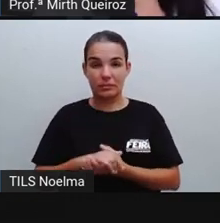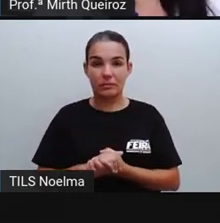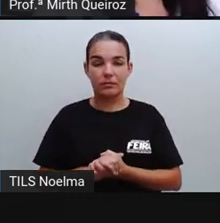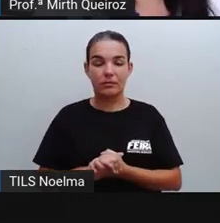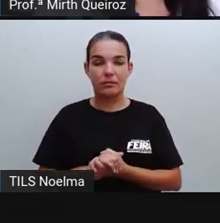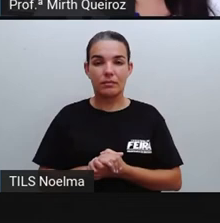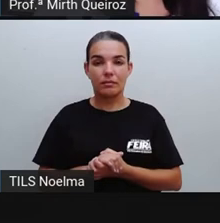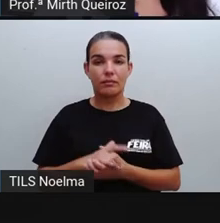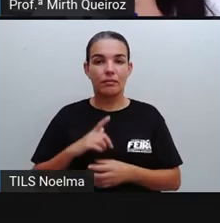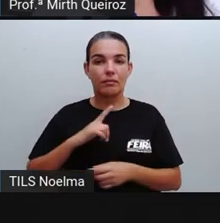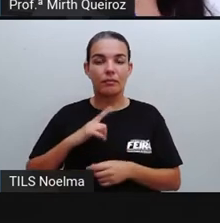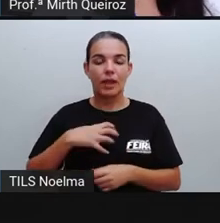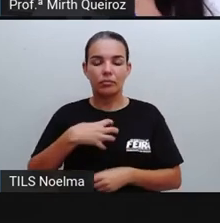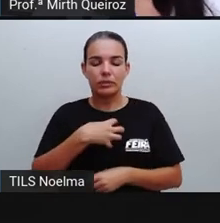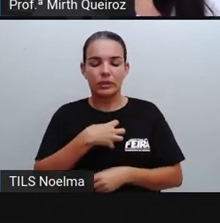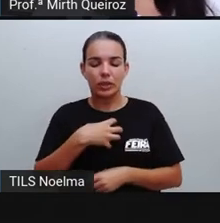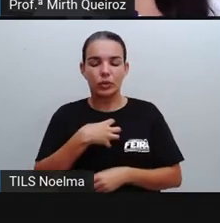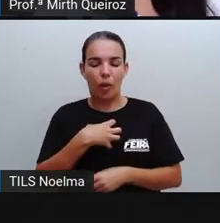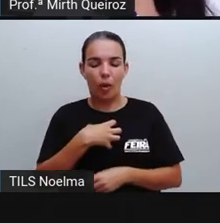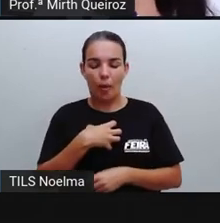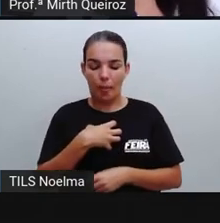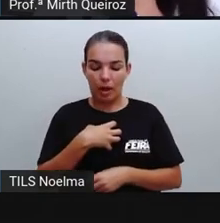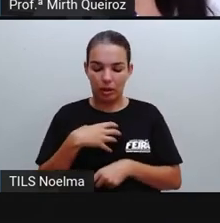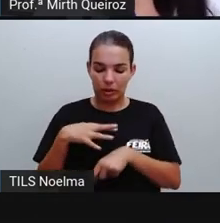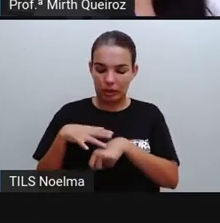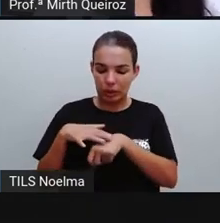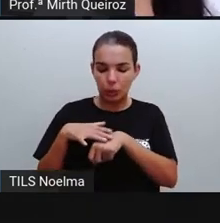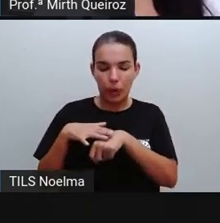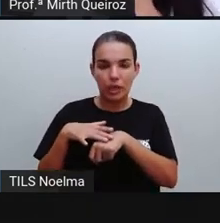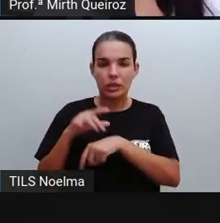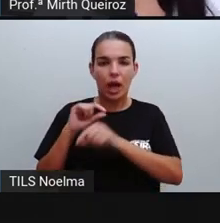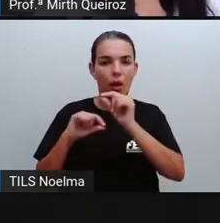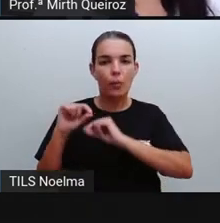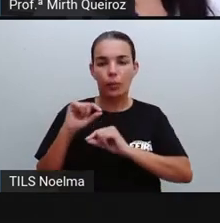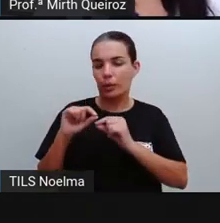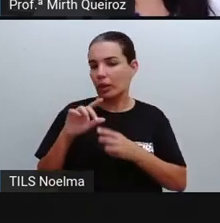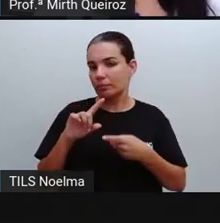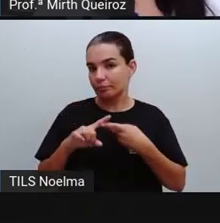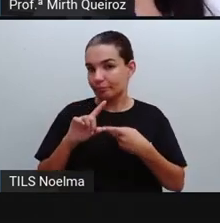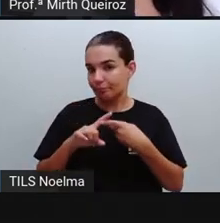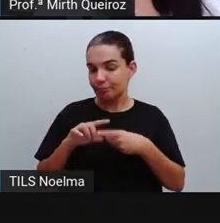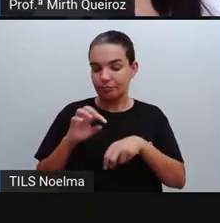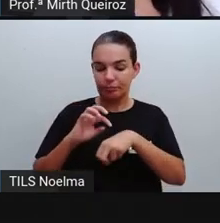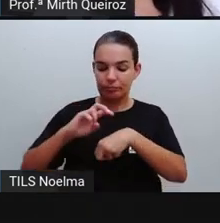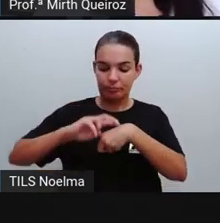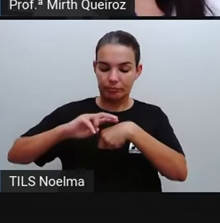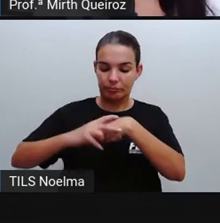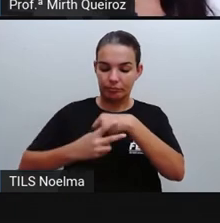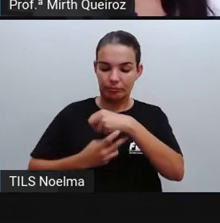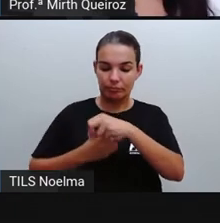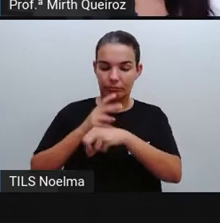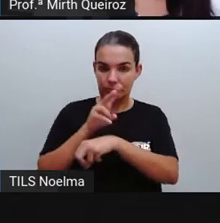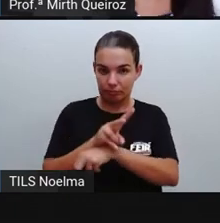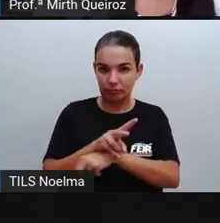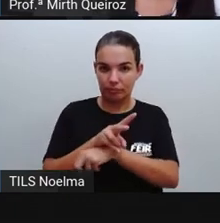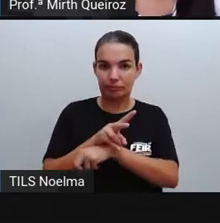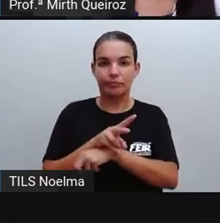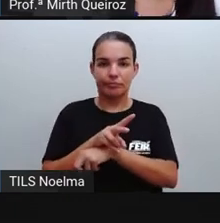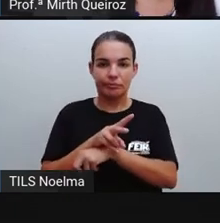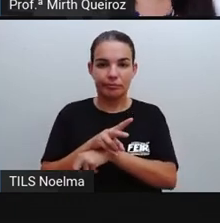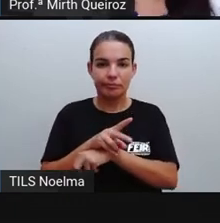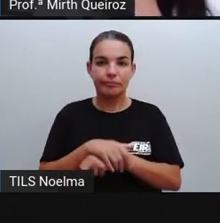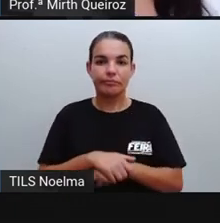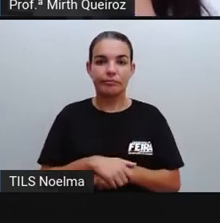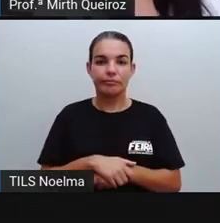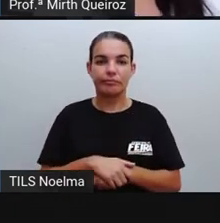manifestam aí, né? As formas, os sintomas que se manifestam quando você apresenta esse